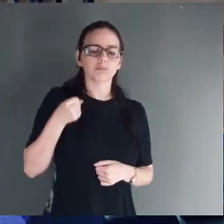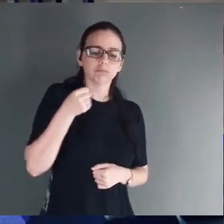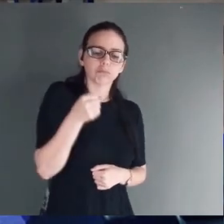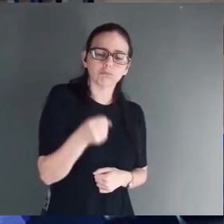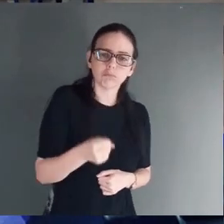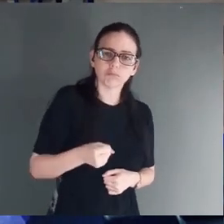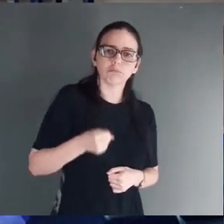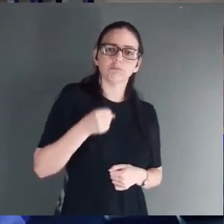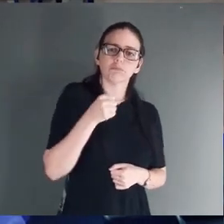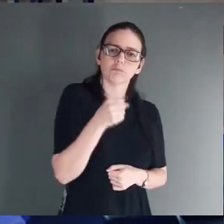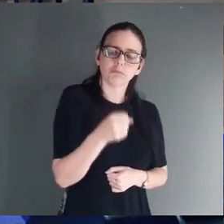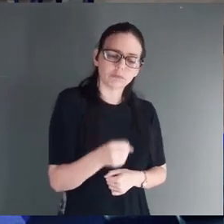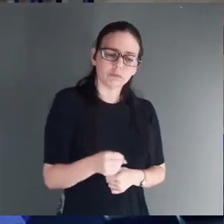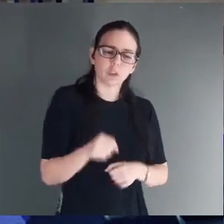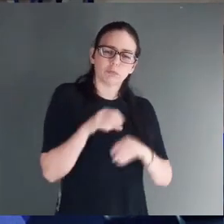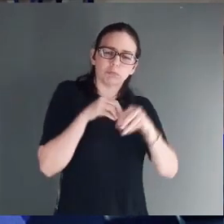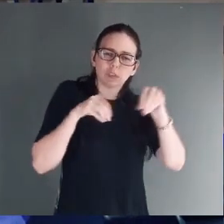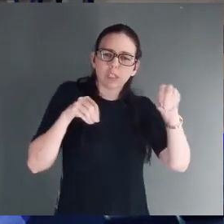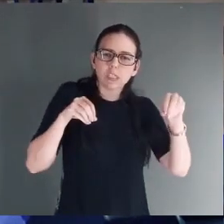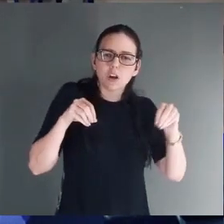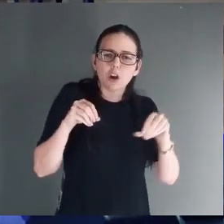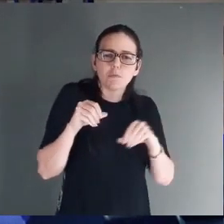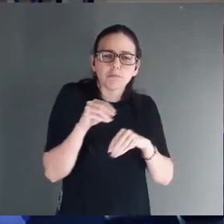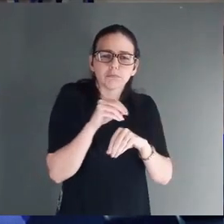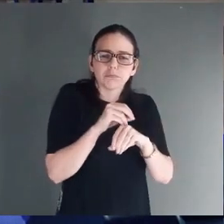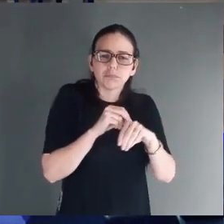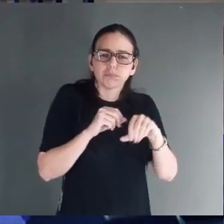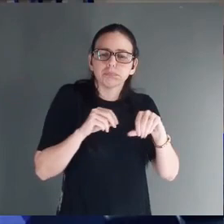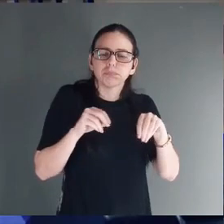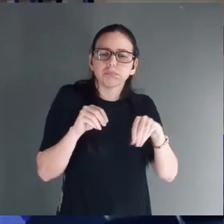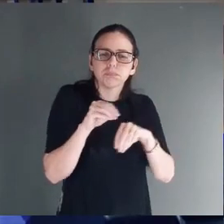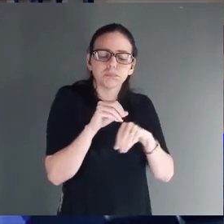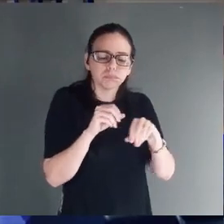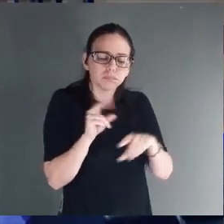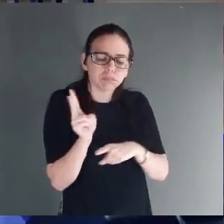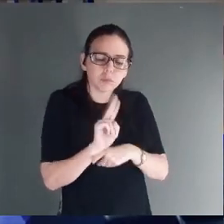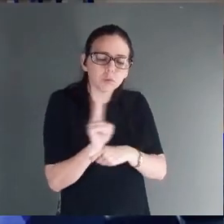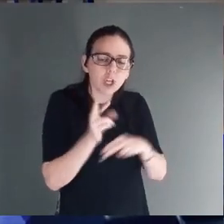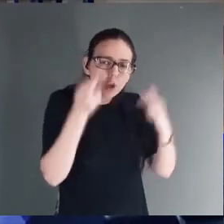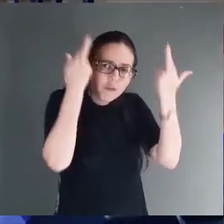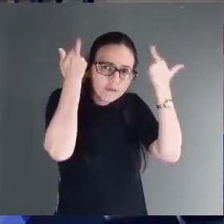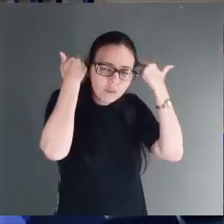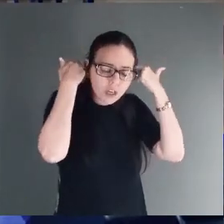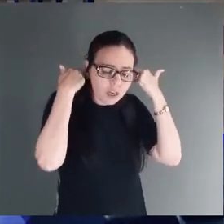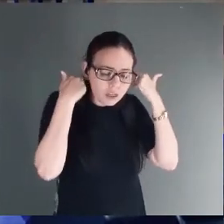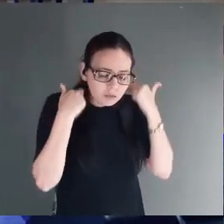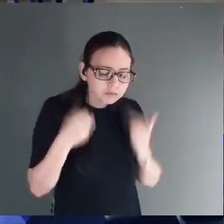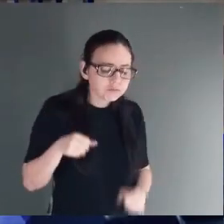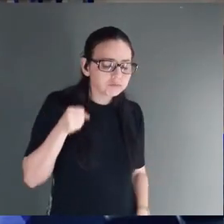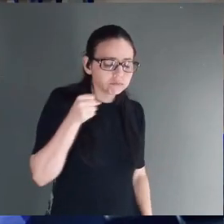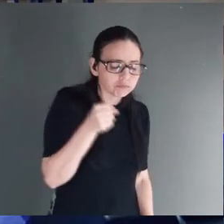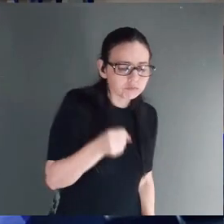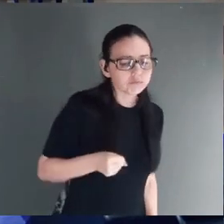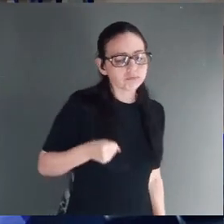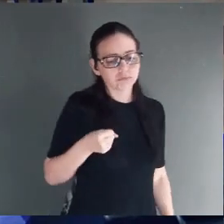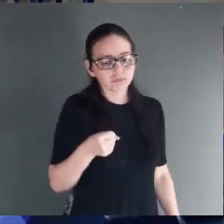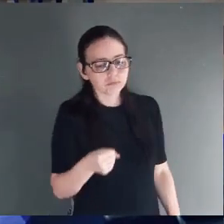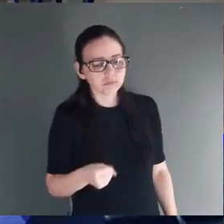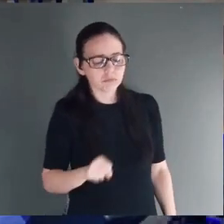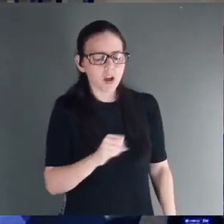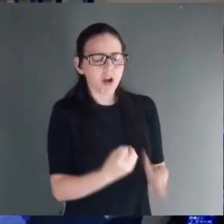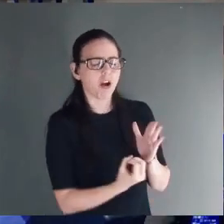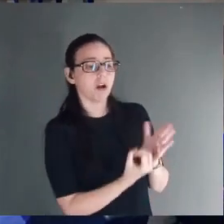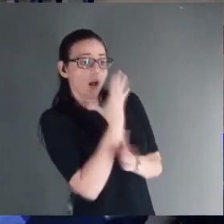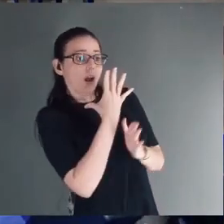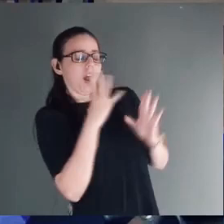próximos, e durante a noite tomavam conta dos seus rebanhos, e aconteceu que um anjo